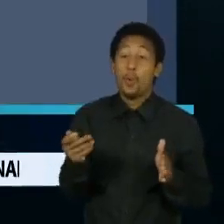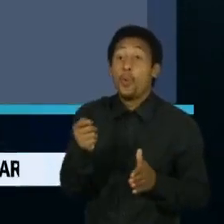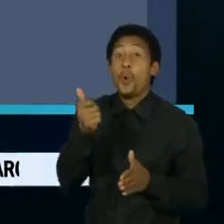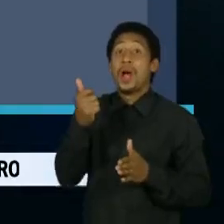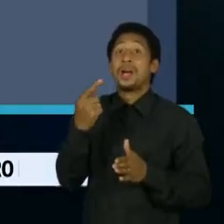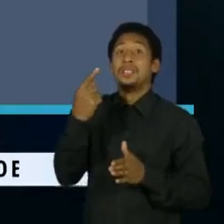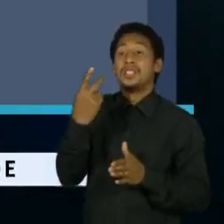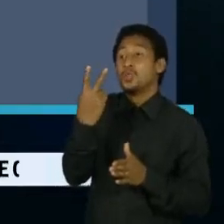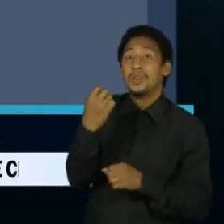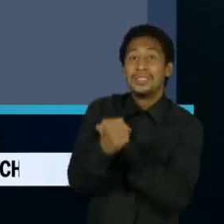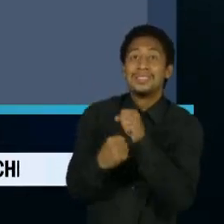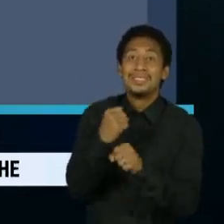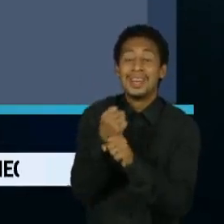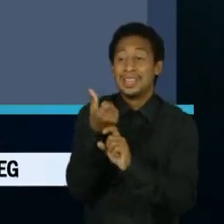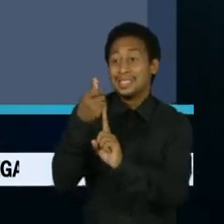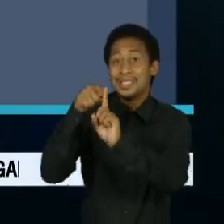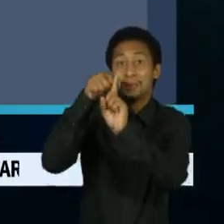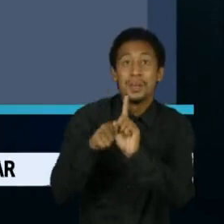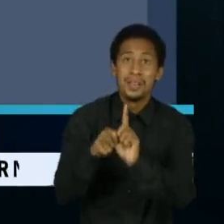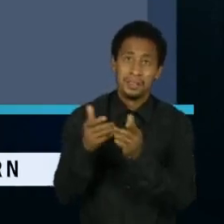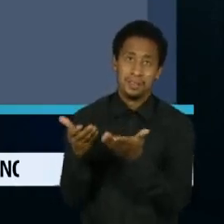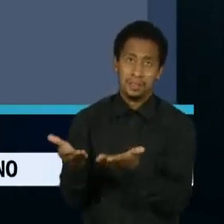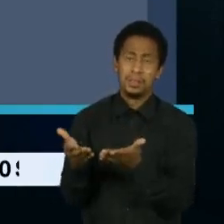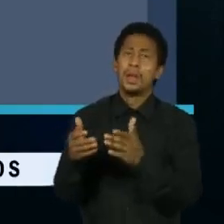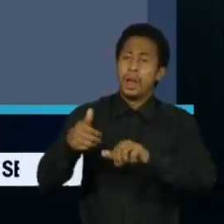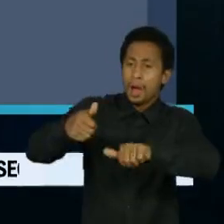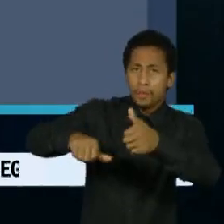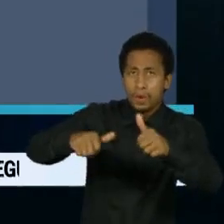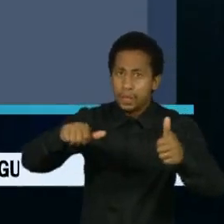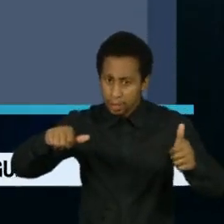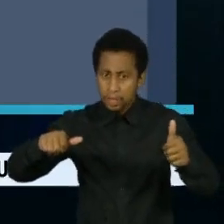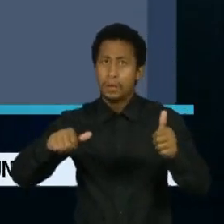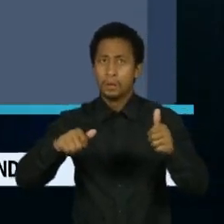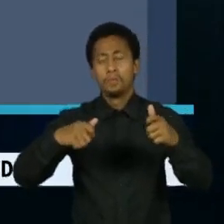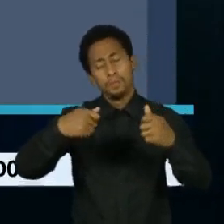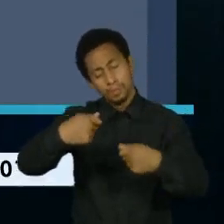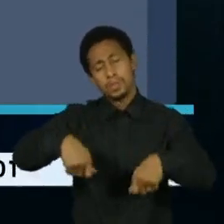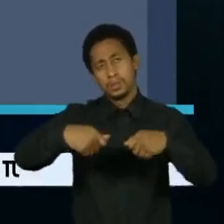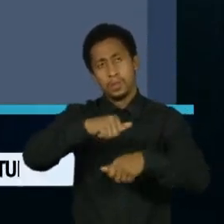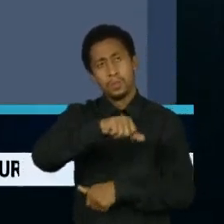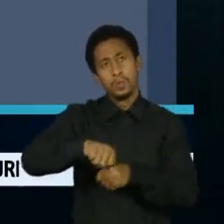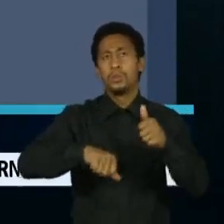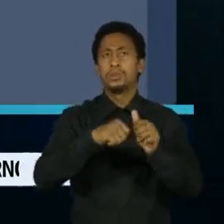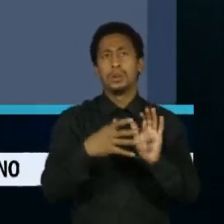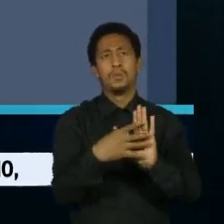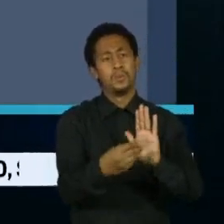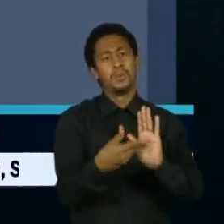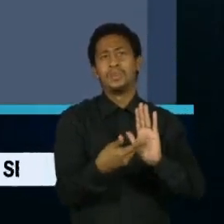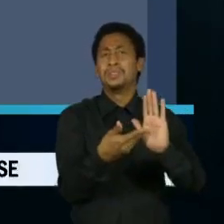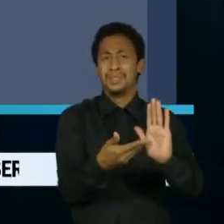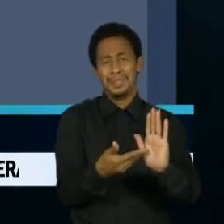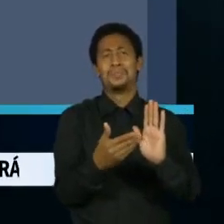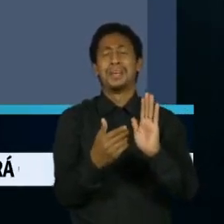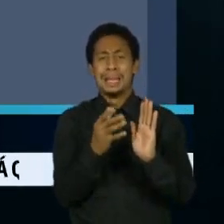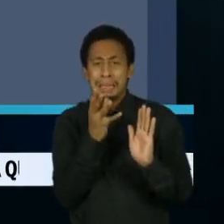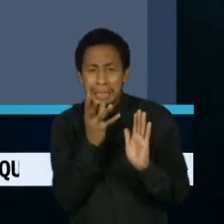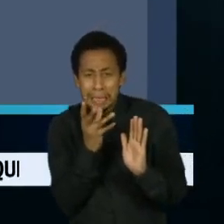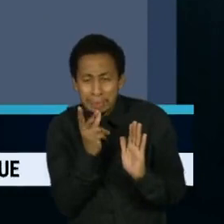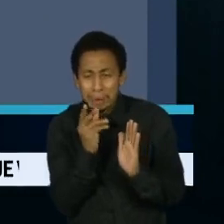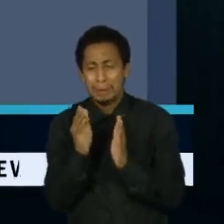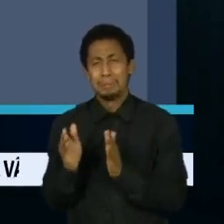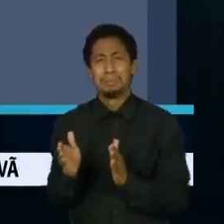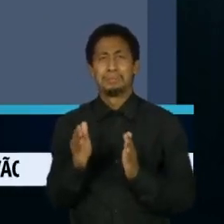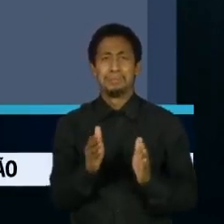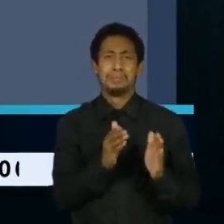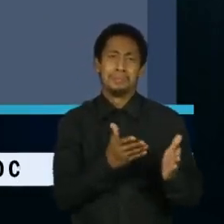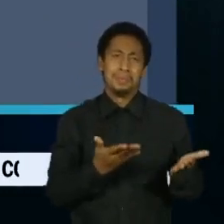mudanças significativas na modelagem por parte do órgão gestor da desestatização acontecem após a entrega